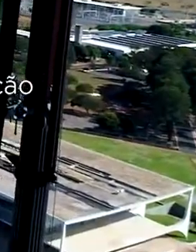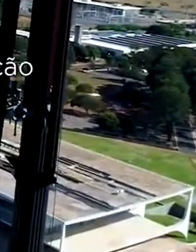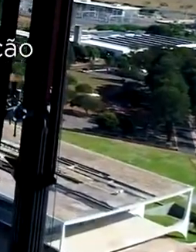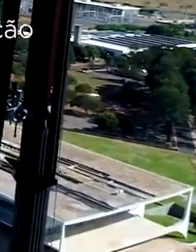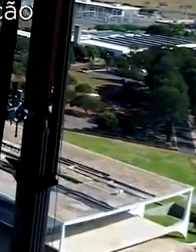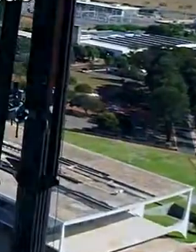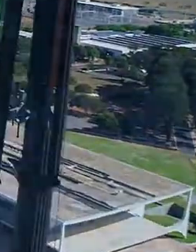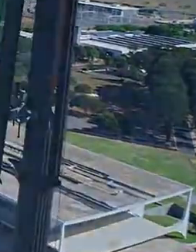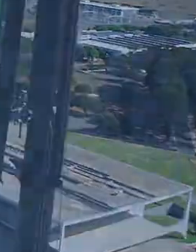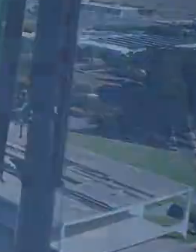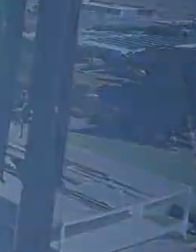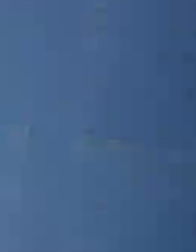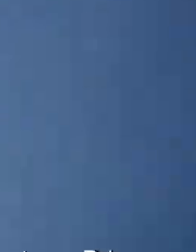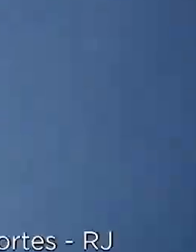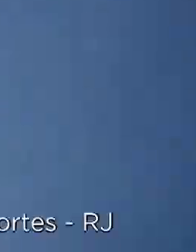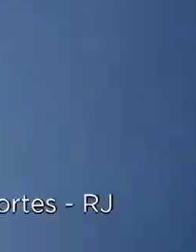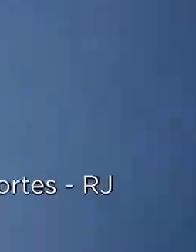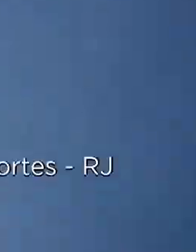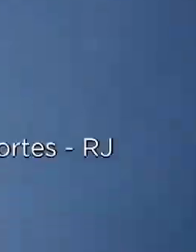gente fica por